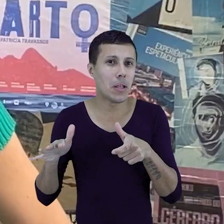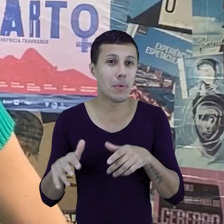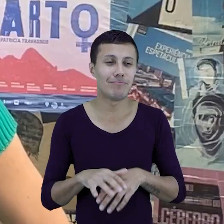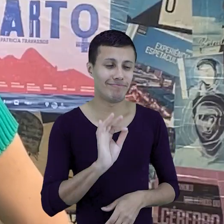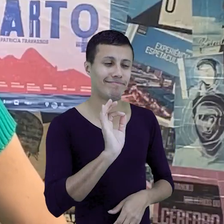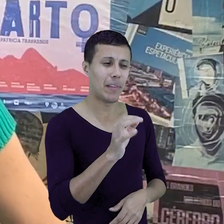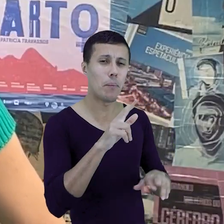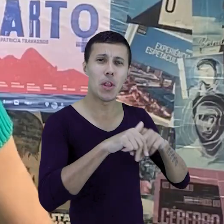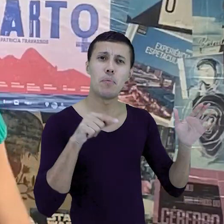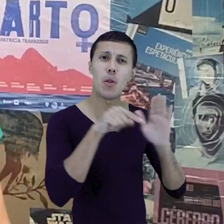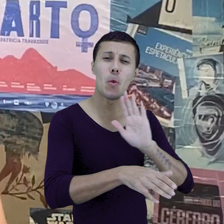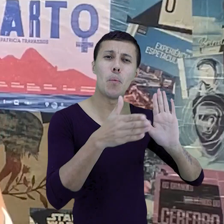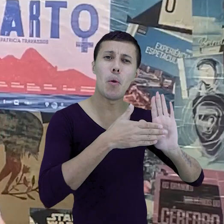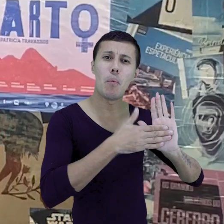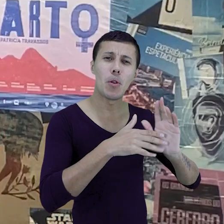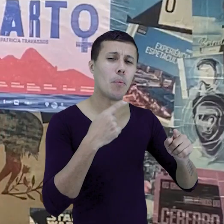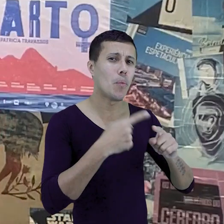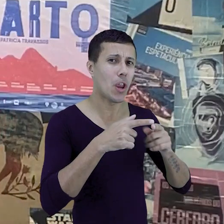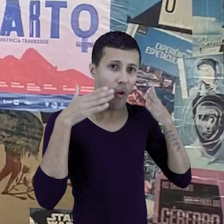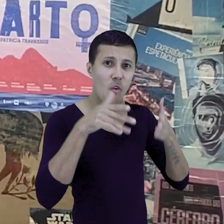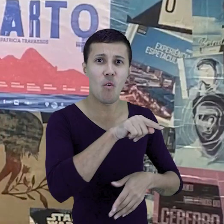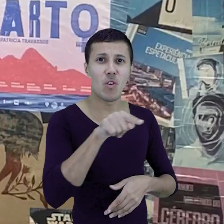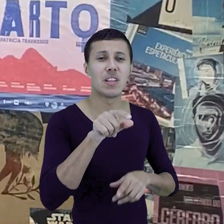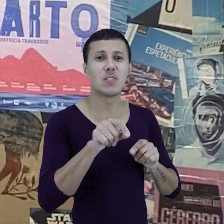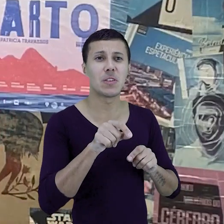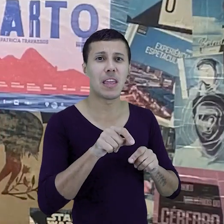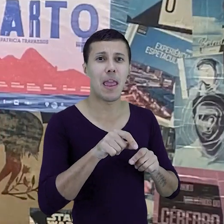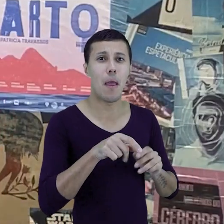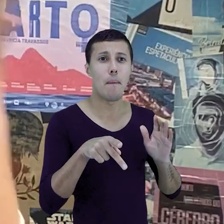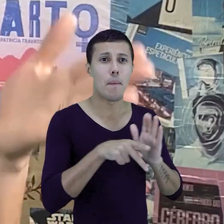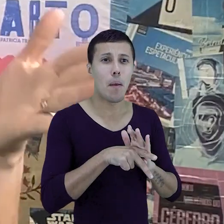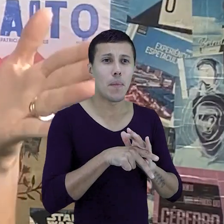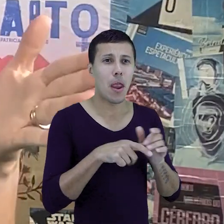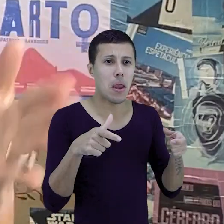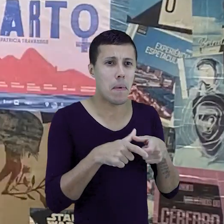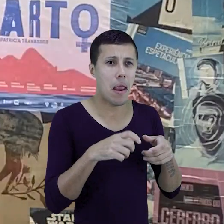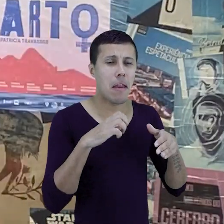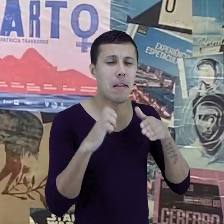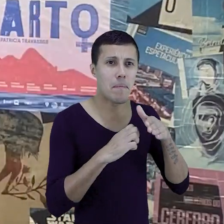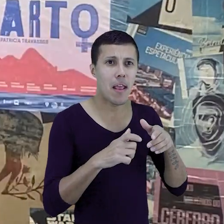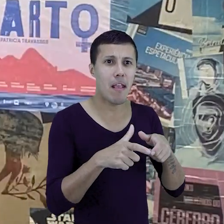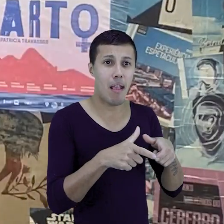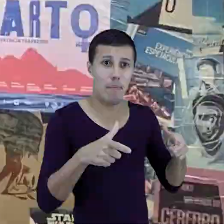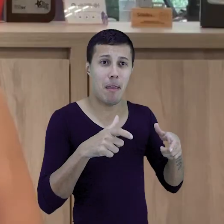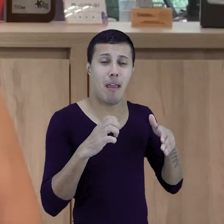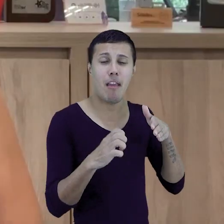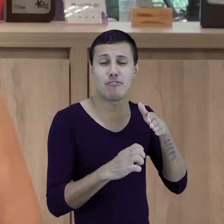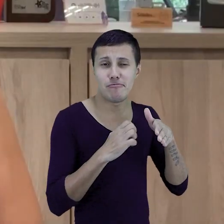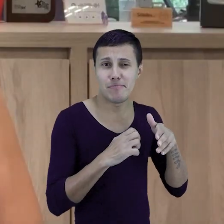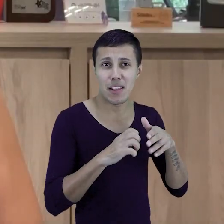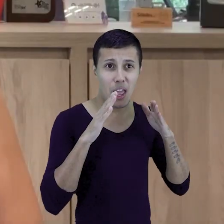Exato, por isso que eu te pergunto do propósito, porque o foco de vocês é pequena e média empresa, que é a economia do Brasil, né? Se a gente parar para pensar.